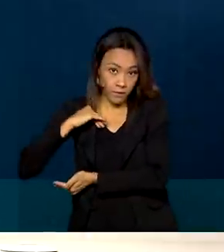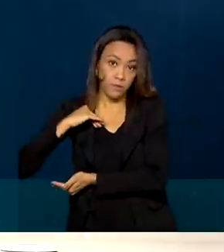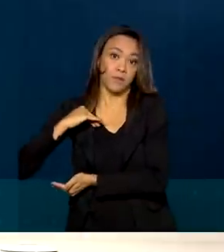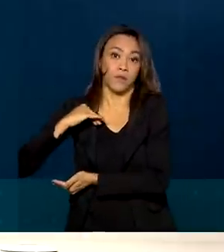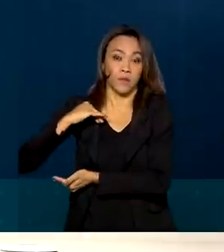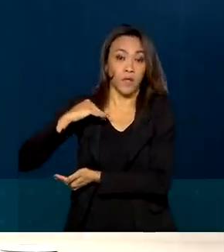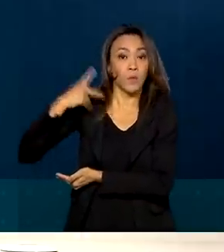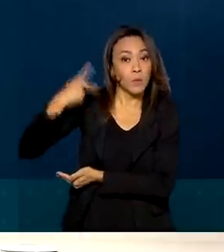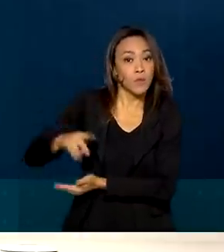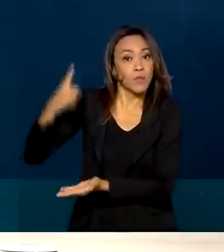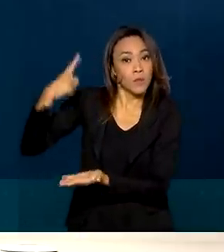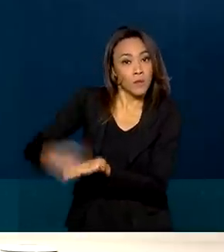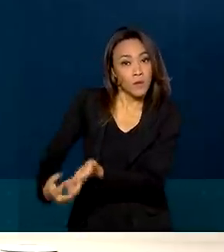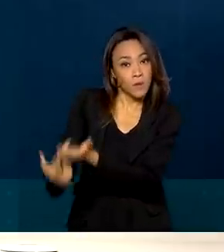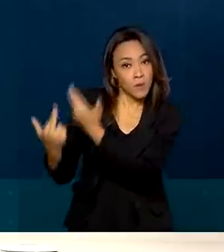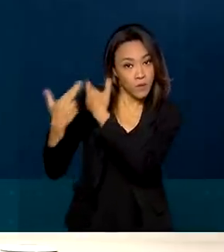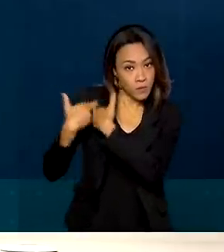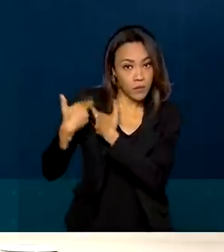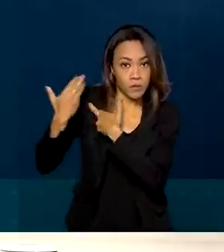do seu dever,